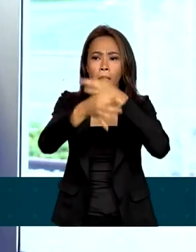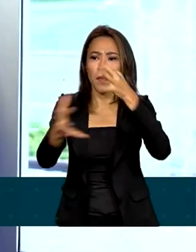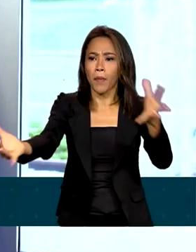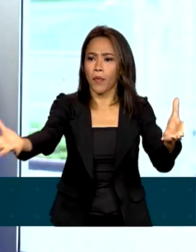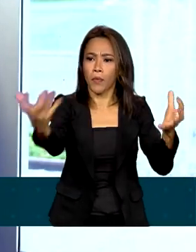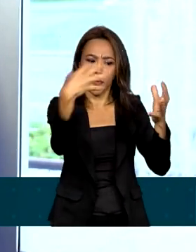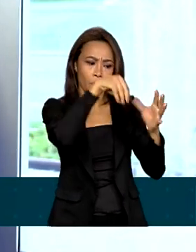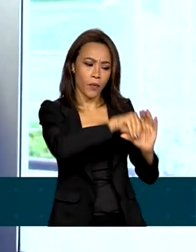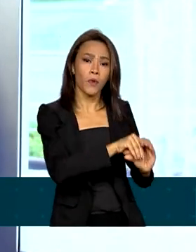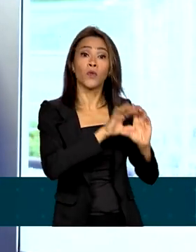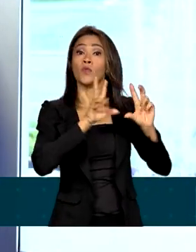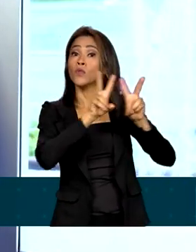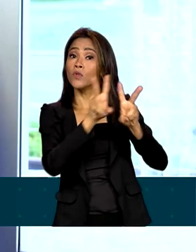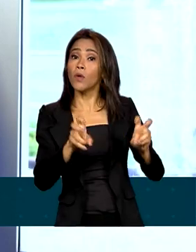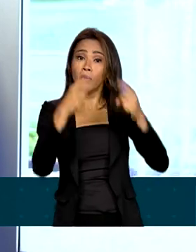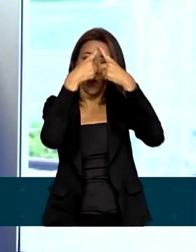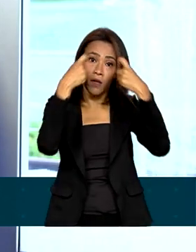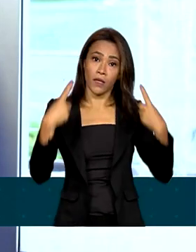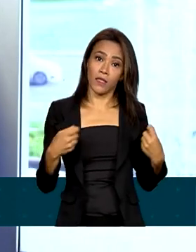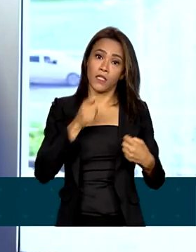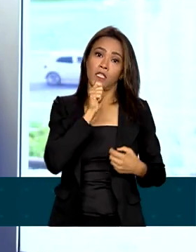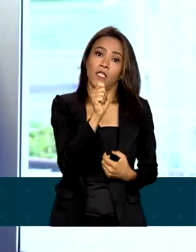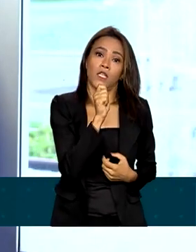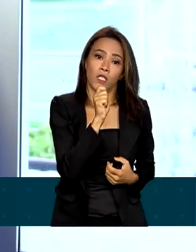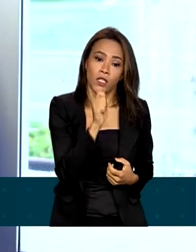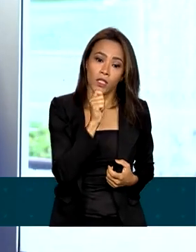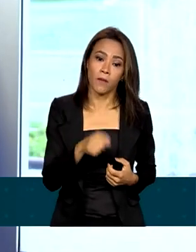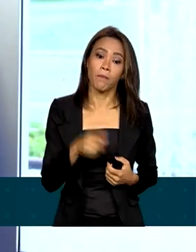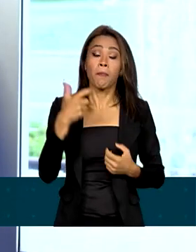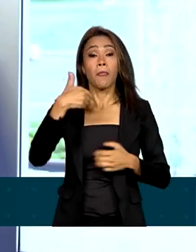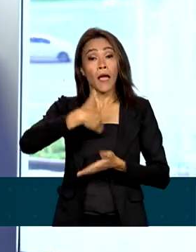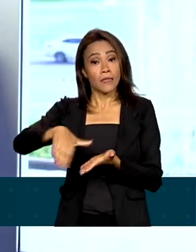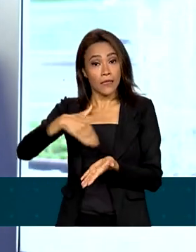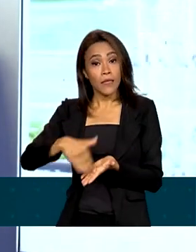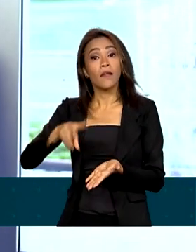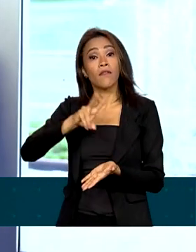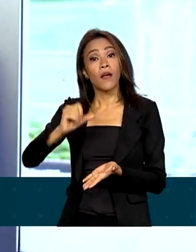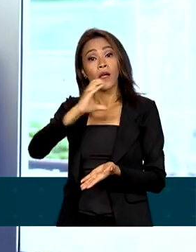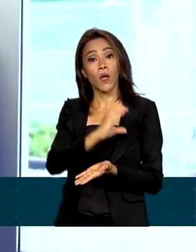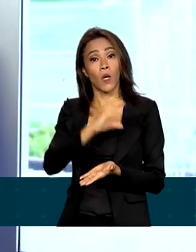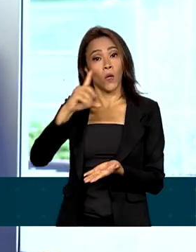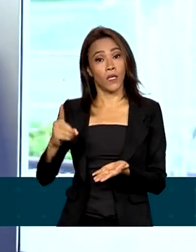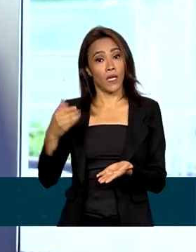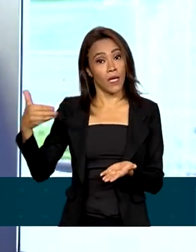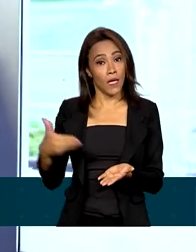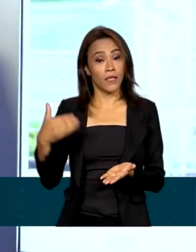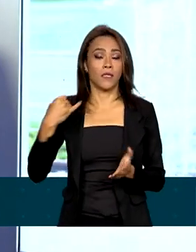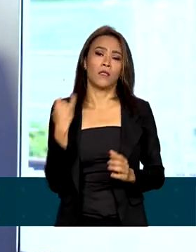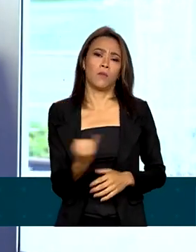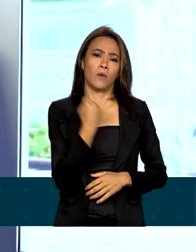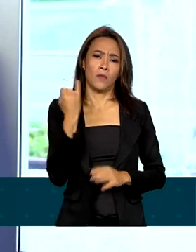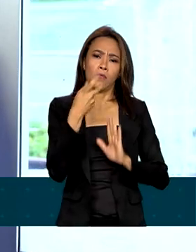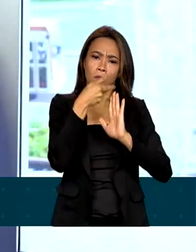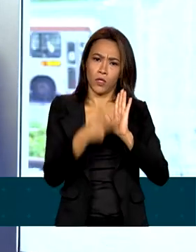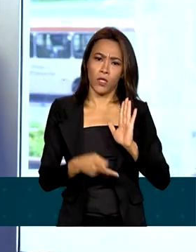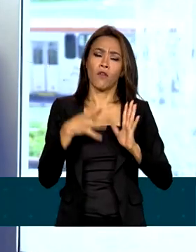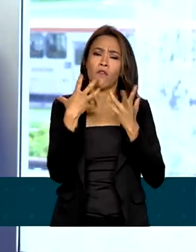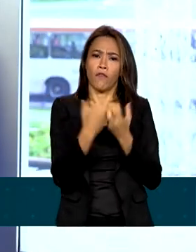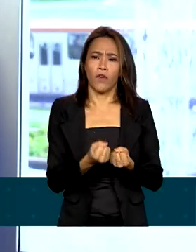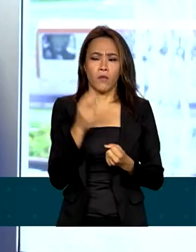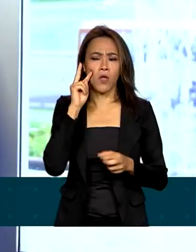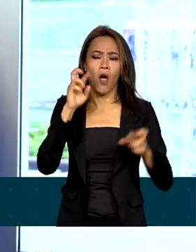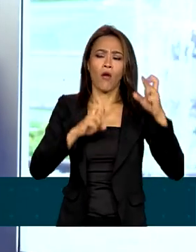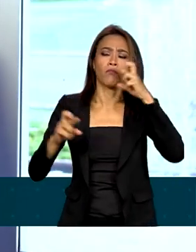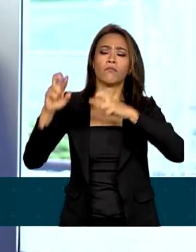Secretaria Nacional de Justiça a função de gerenciar e tocar esse importante projeto. Nós vamos monitorar, mas não